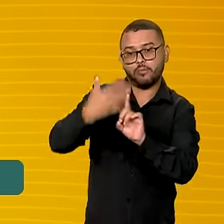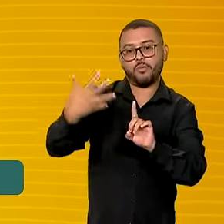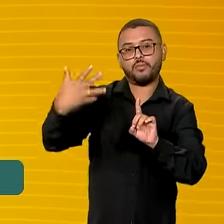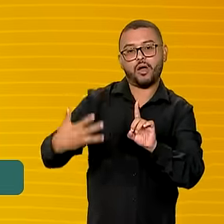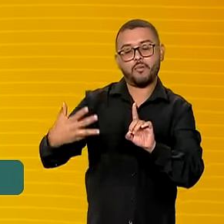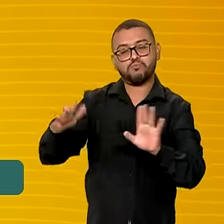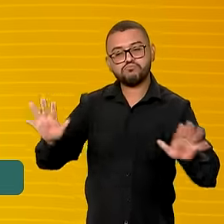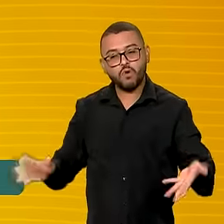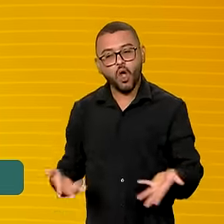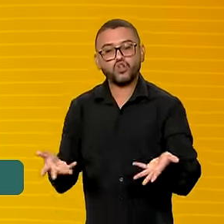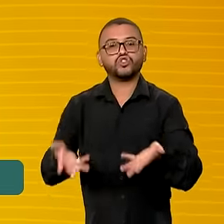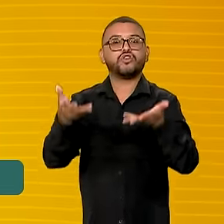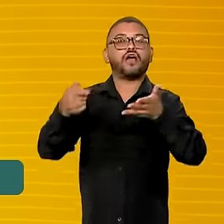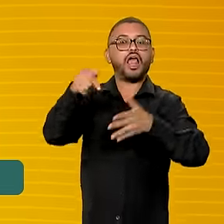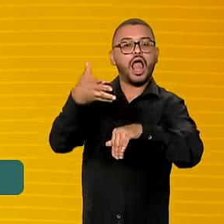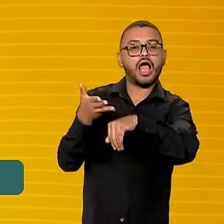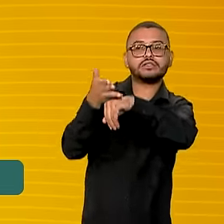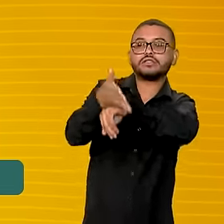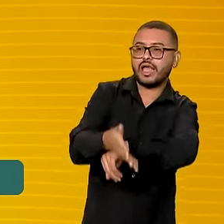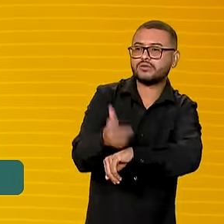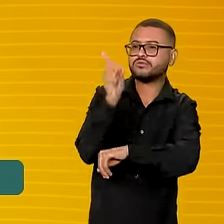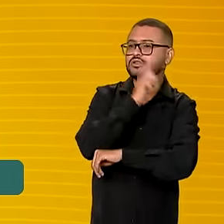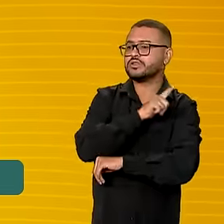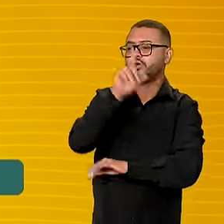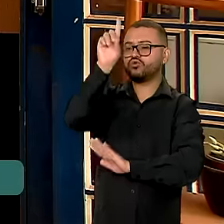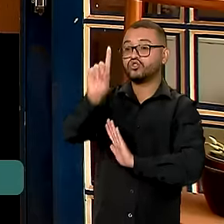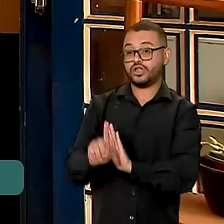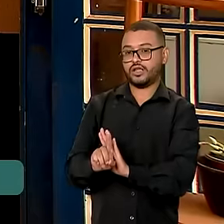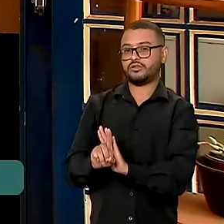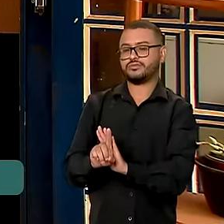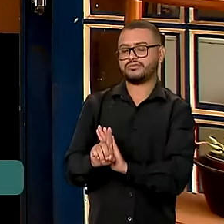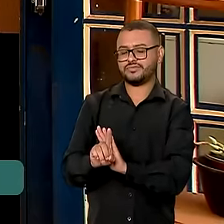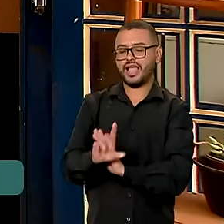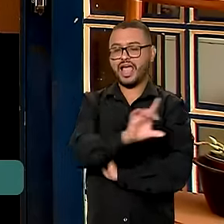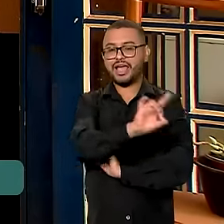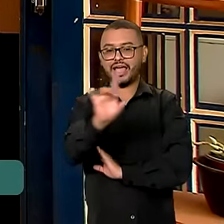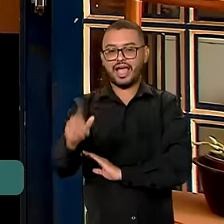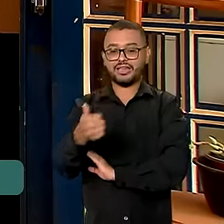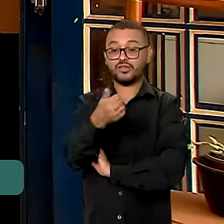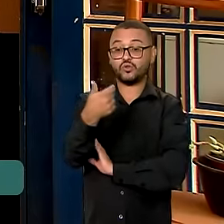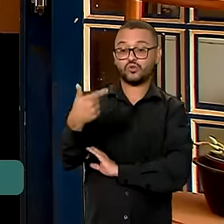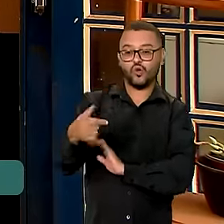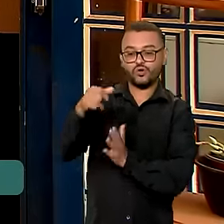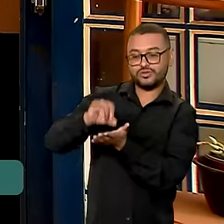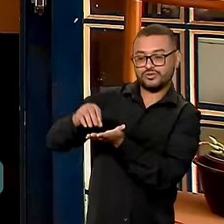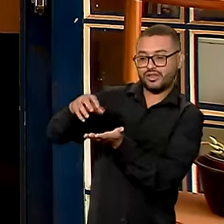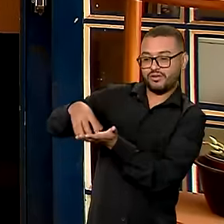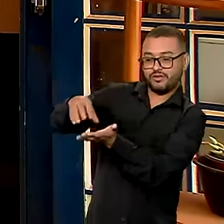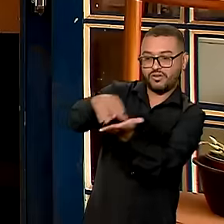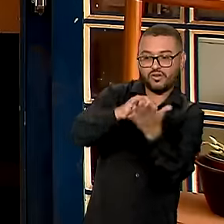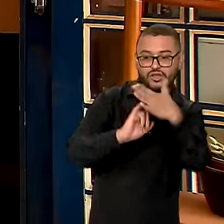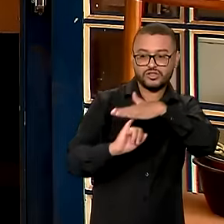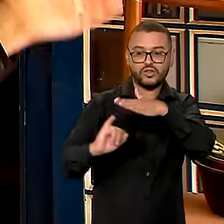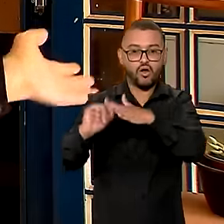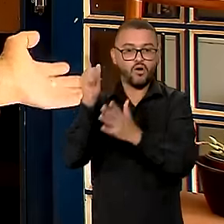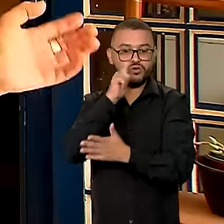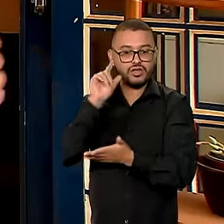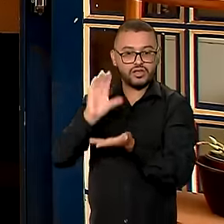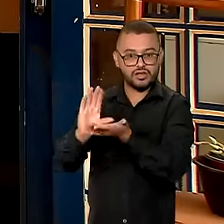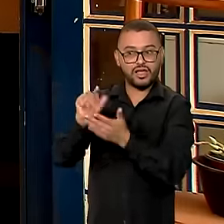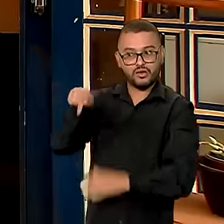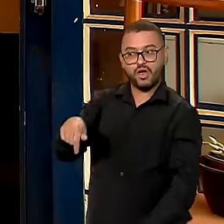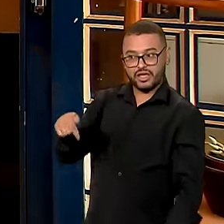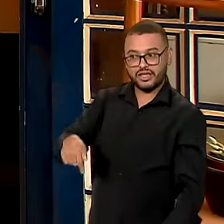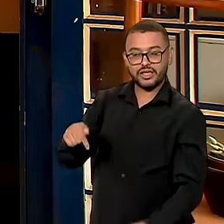que promovam o seu acesso a direitos. Cada uma das 12 instituições beneficiadas, como esta aqui